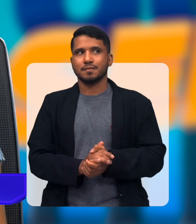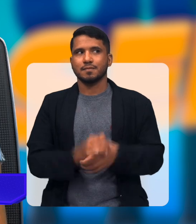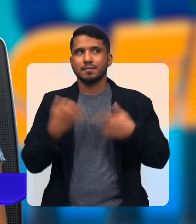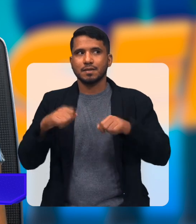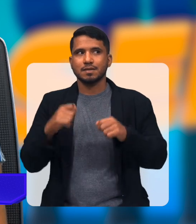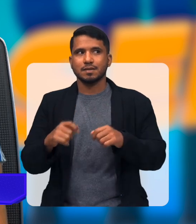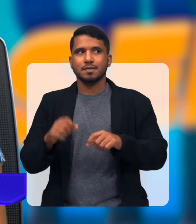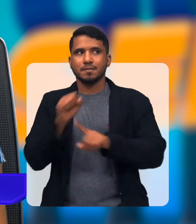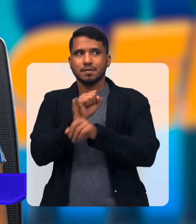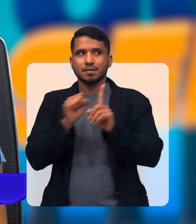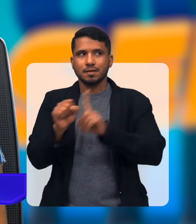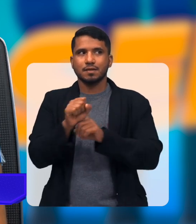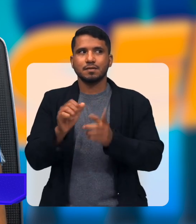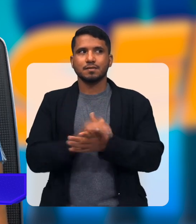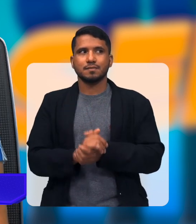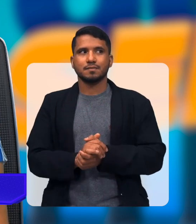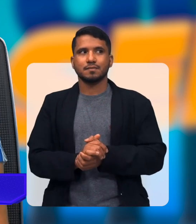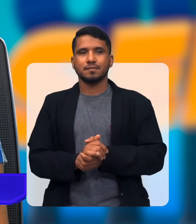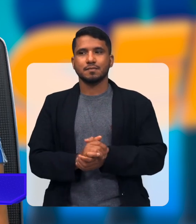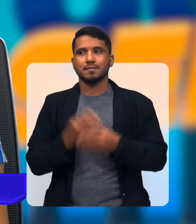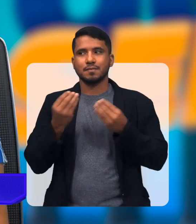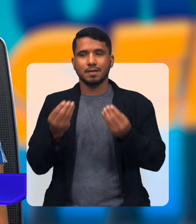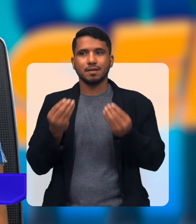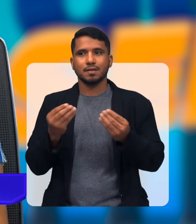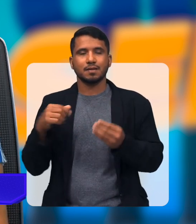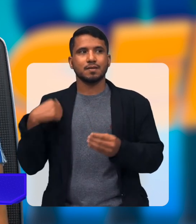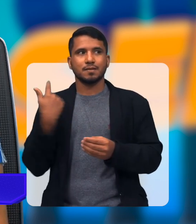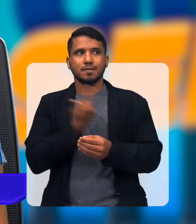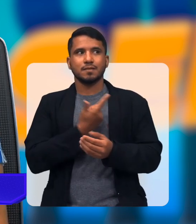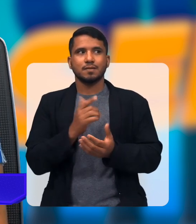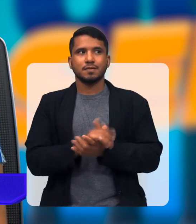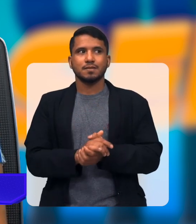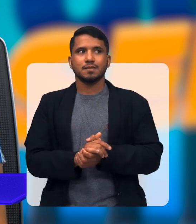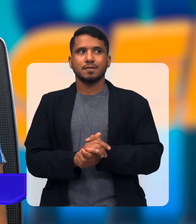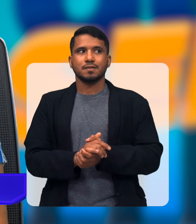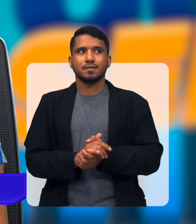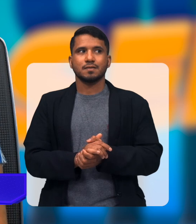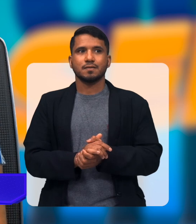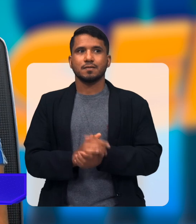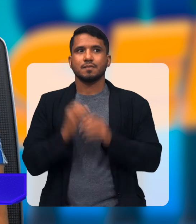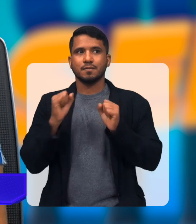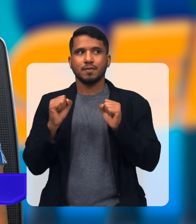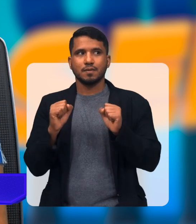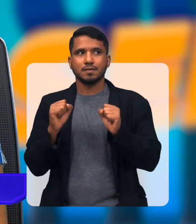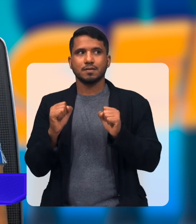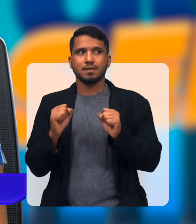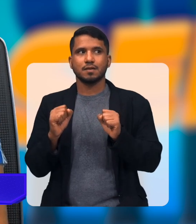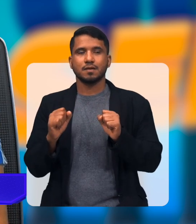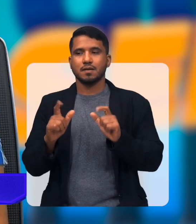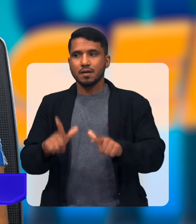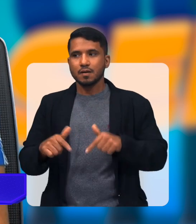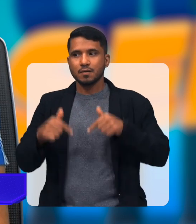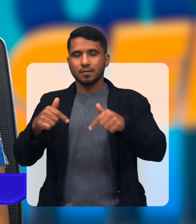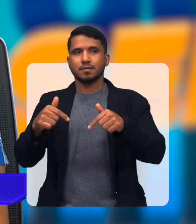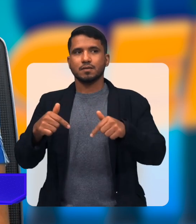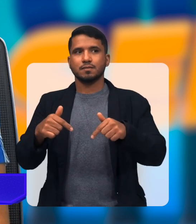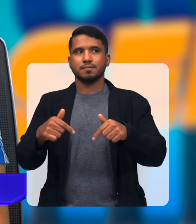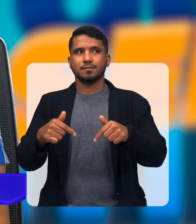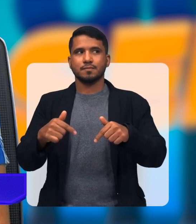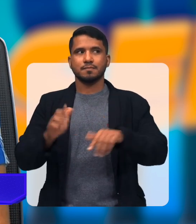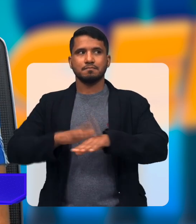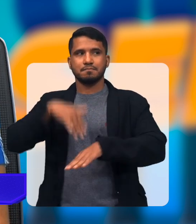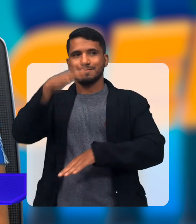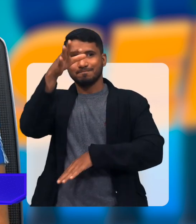Precisamos da sociedade Para que a gente Possa tornar Essa luta Né?